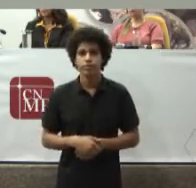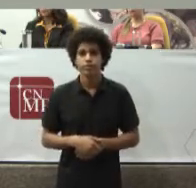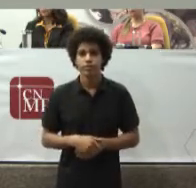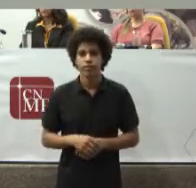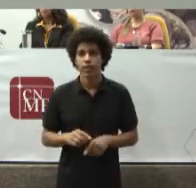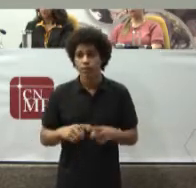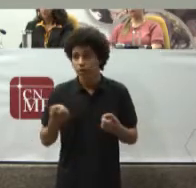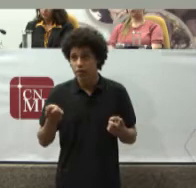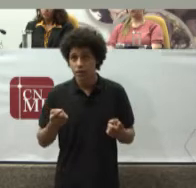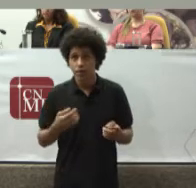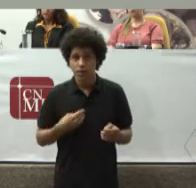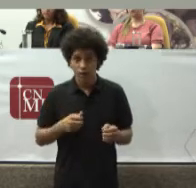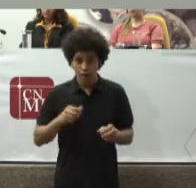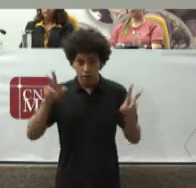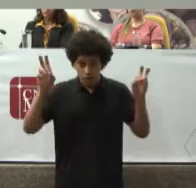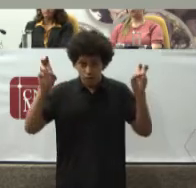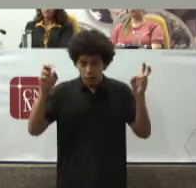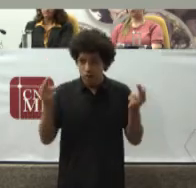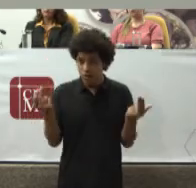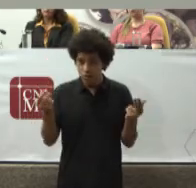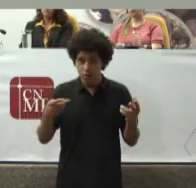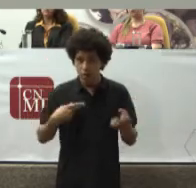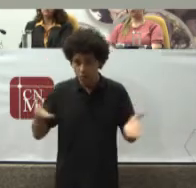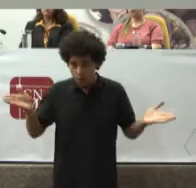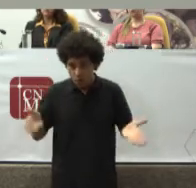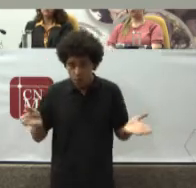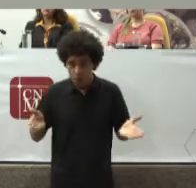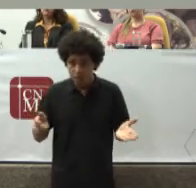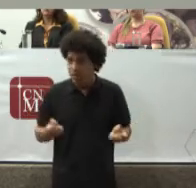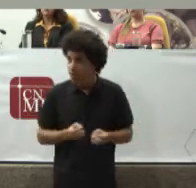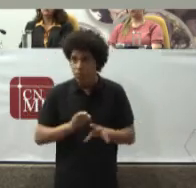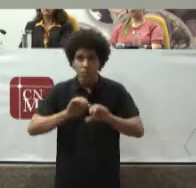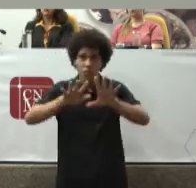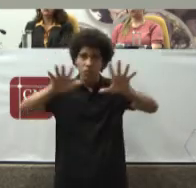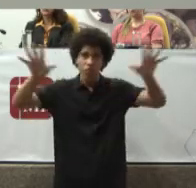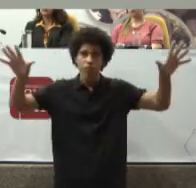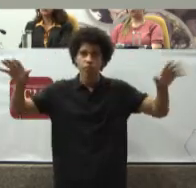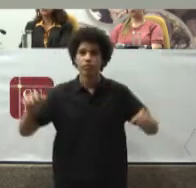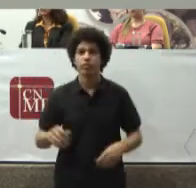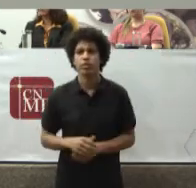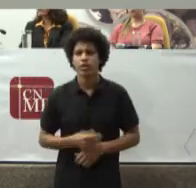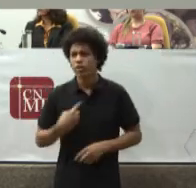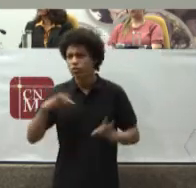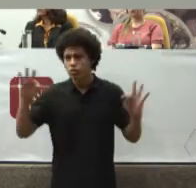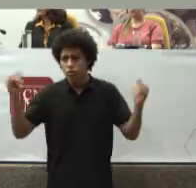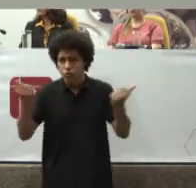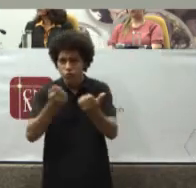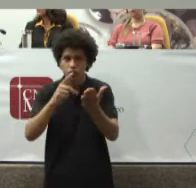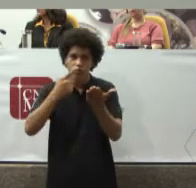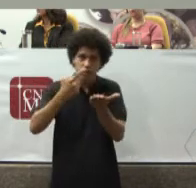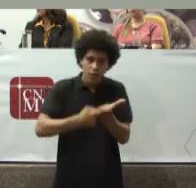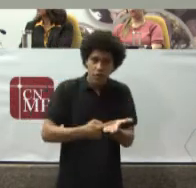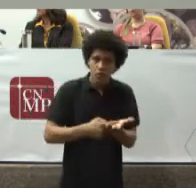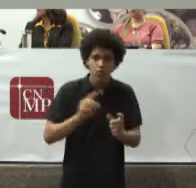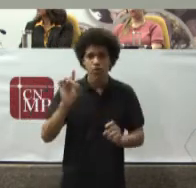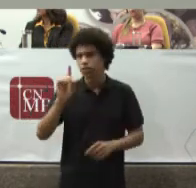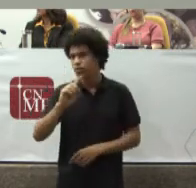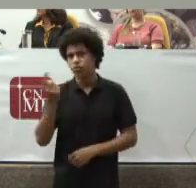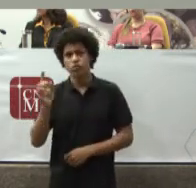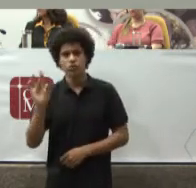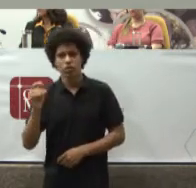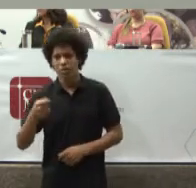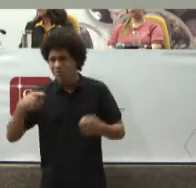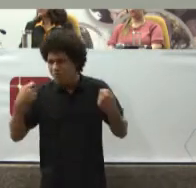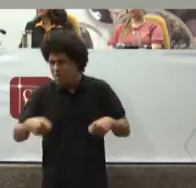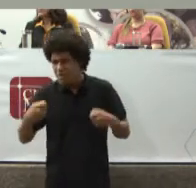Questões como essas Aflorem Para que Estejamos de acordo Não só Com a necessidade